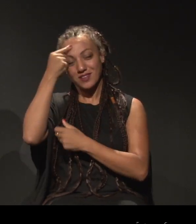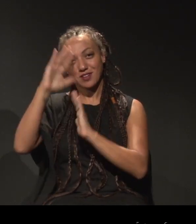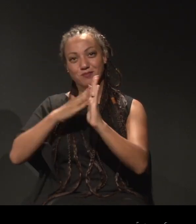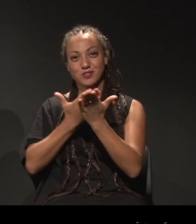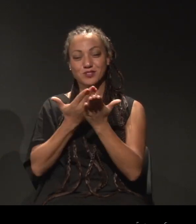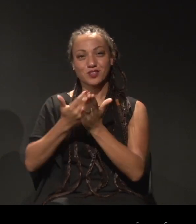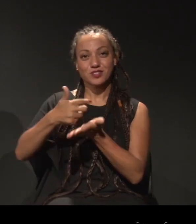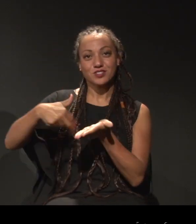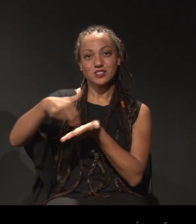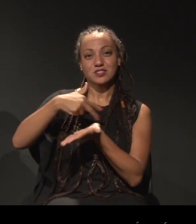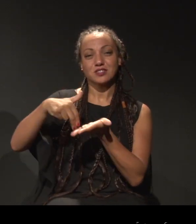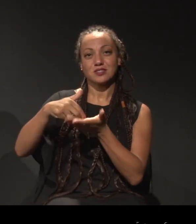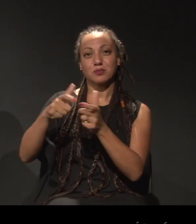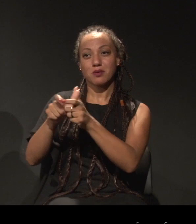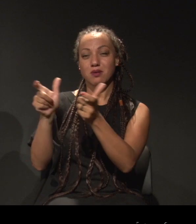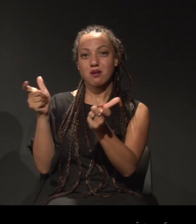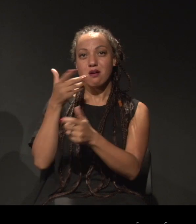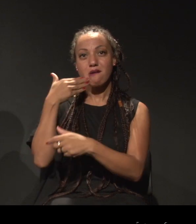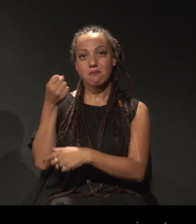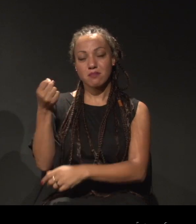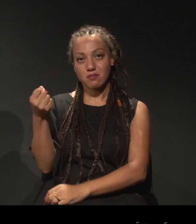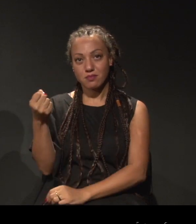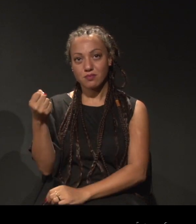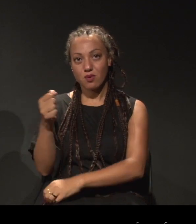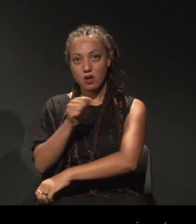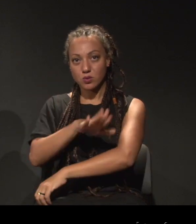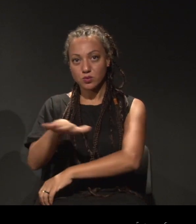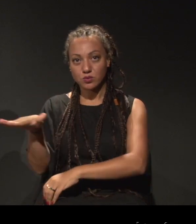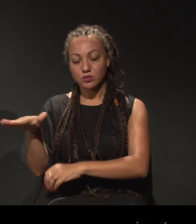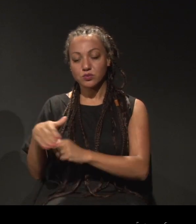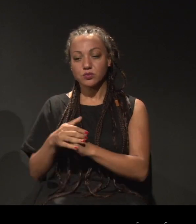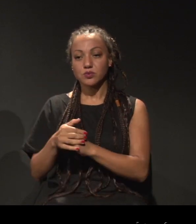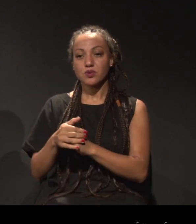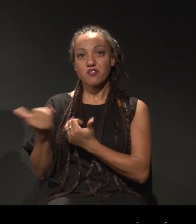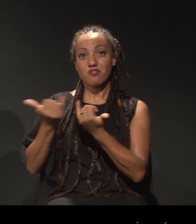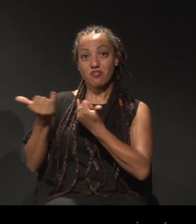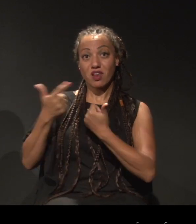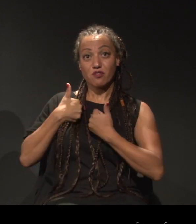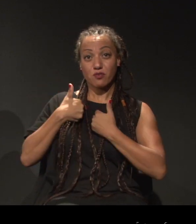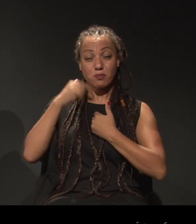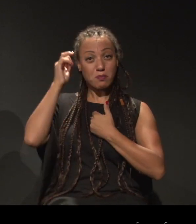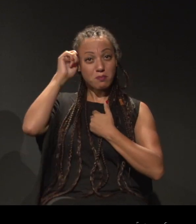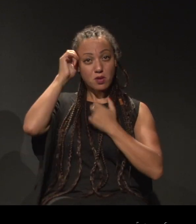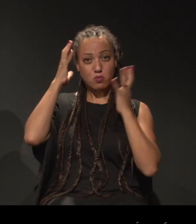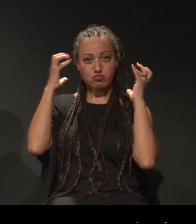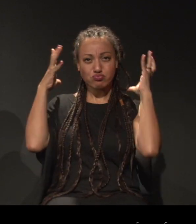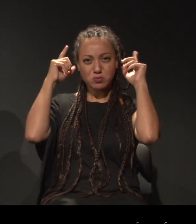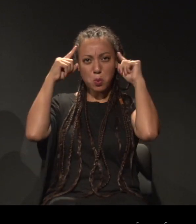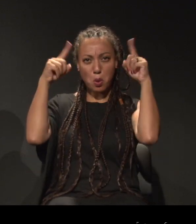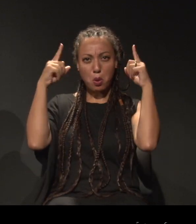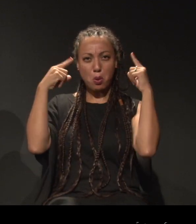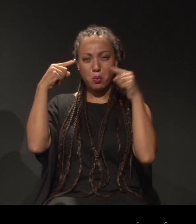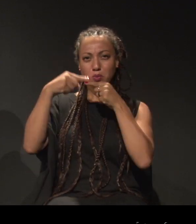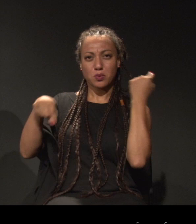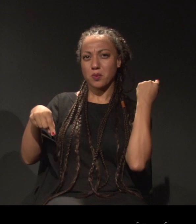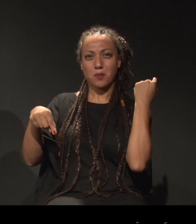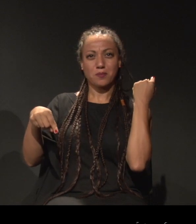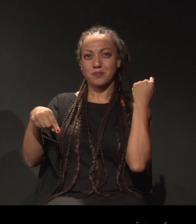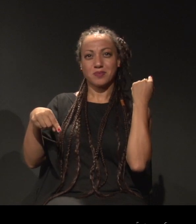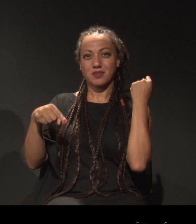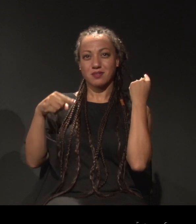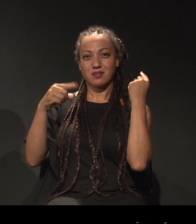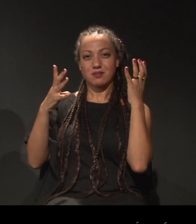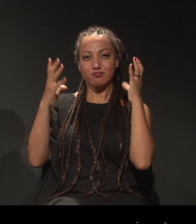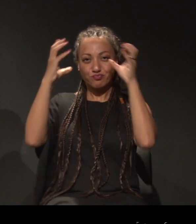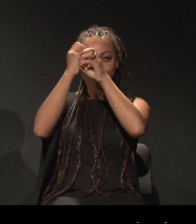dança com alunos brancos, em dizer que o meu cabelo era enrolado demais para se fazer um